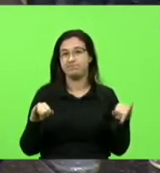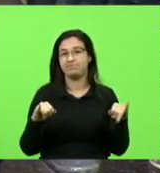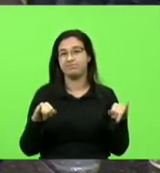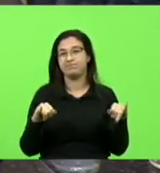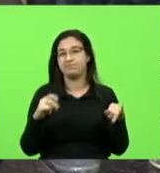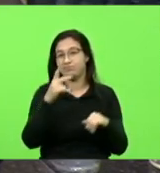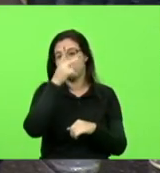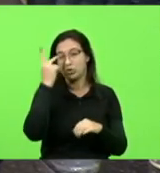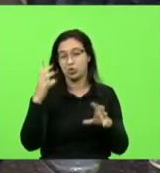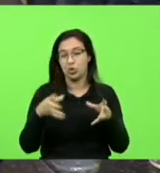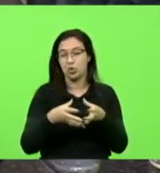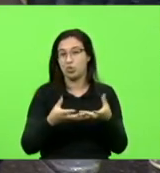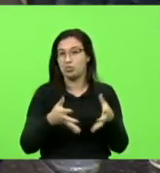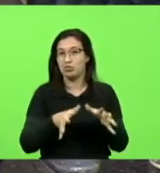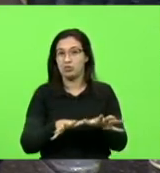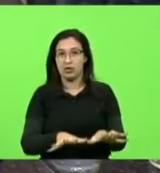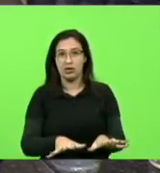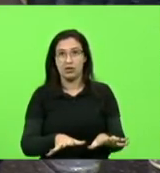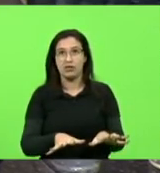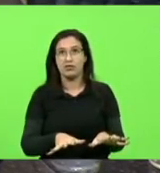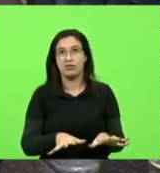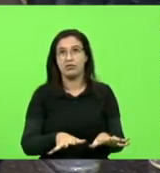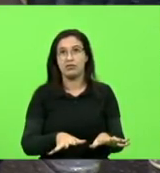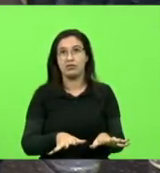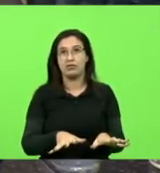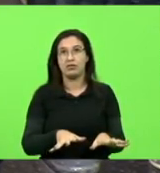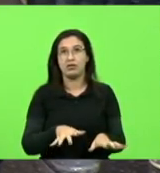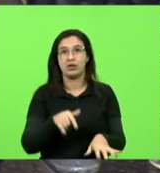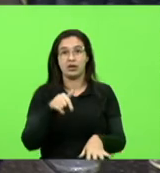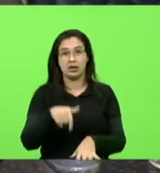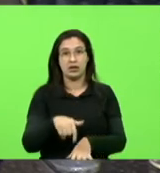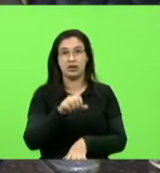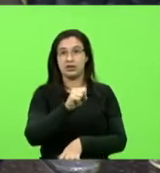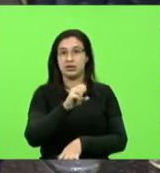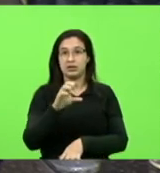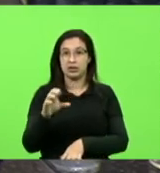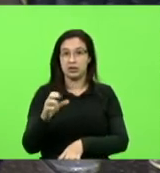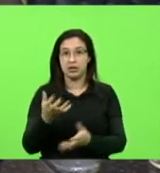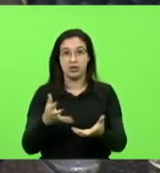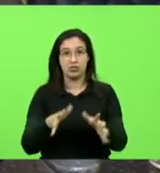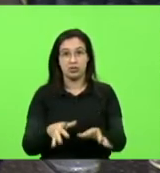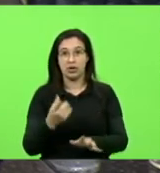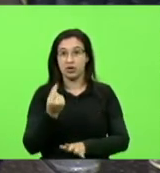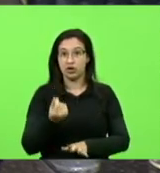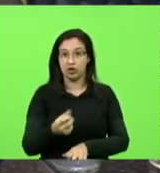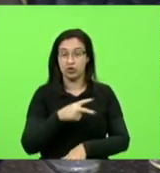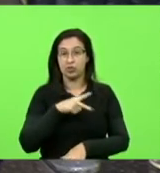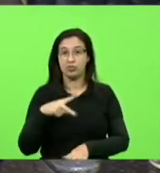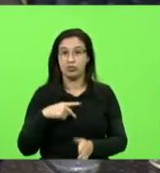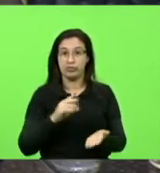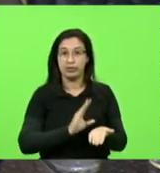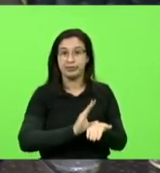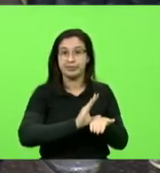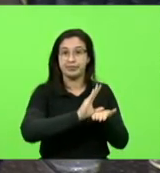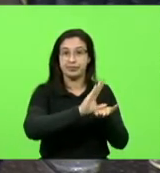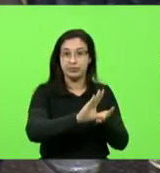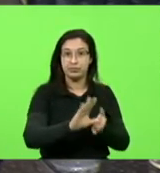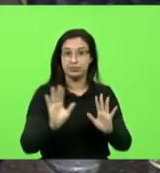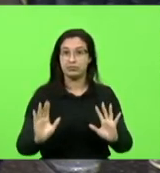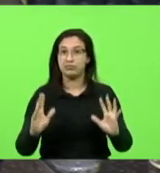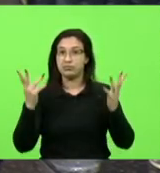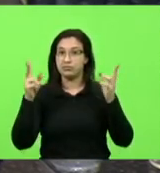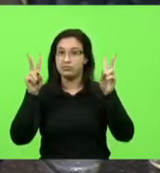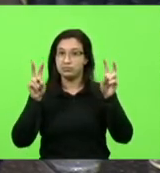dizendo que nós não queremos, que o povo de Santa Catarina não quer dinheiro público investido, nesse tipo de